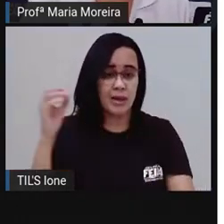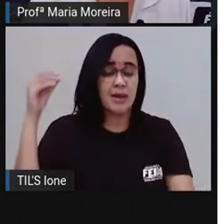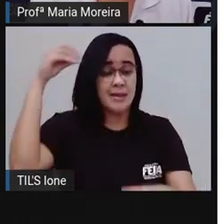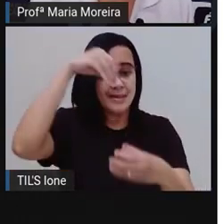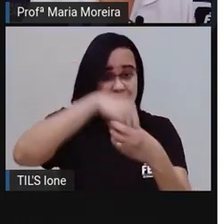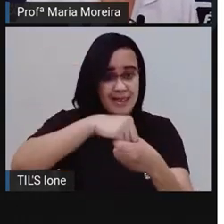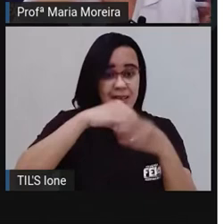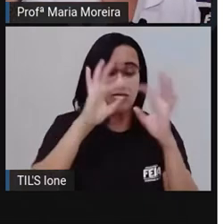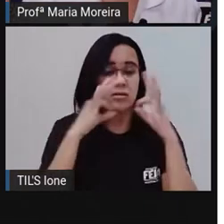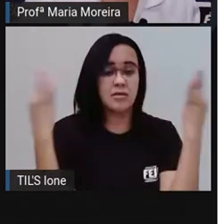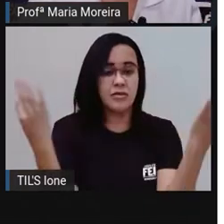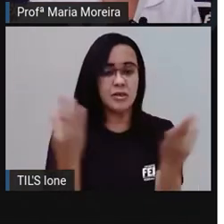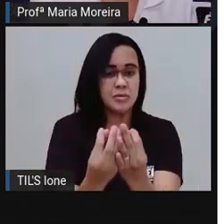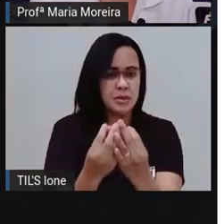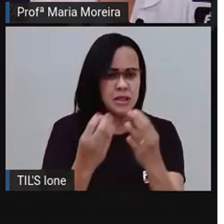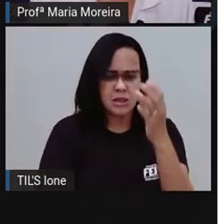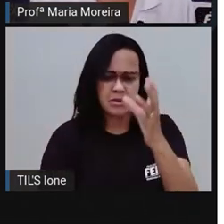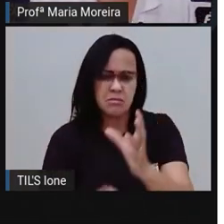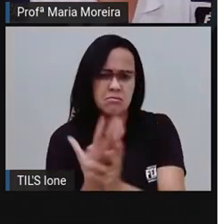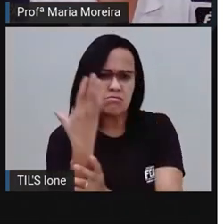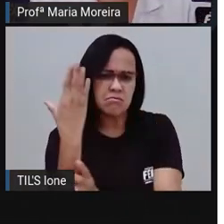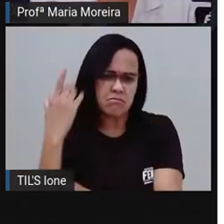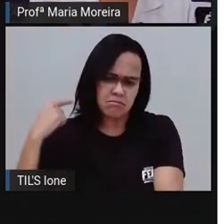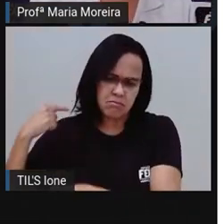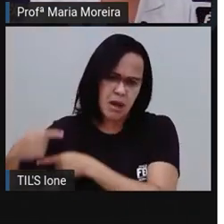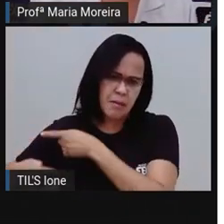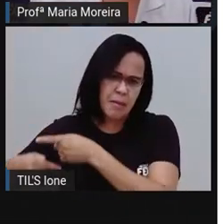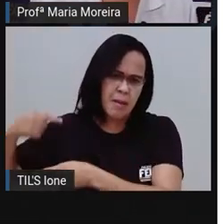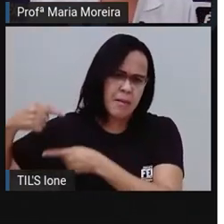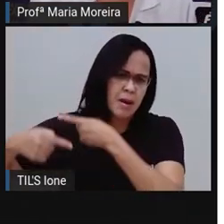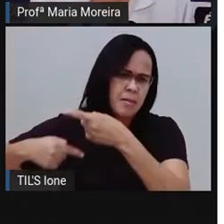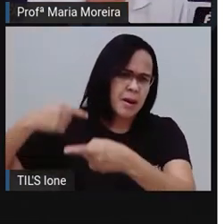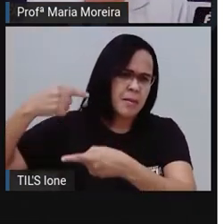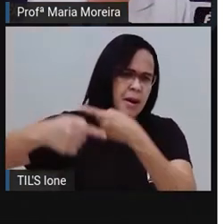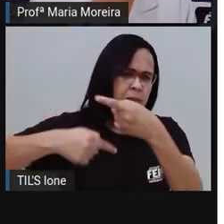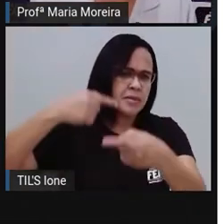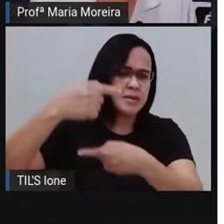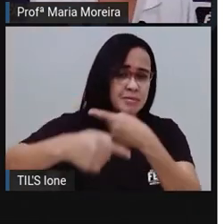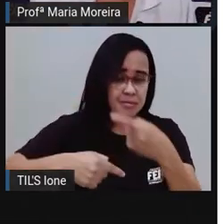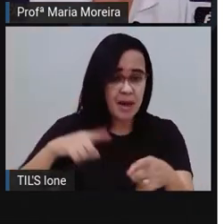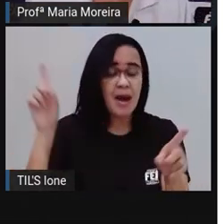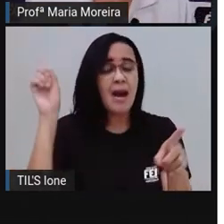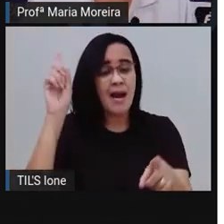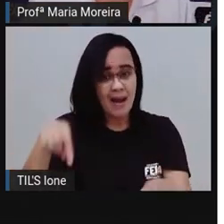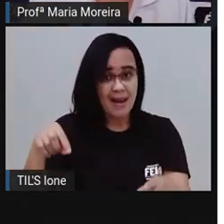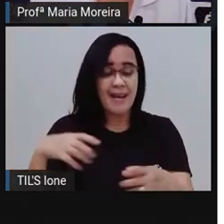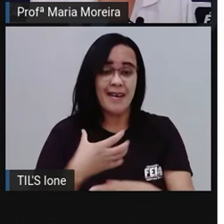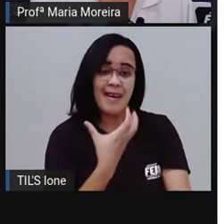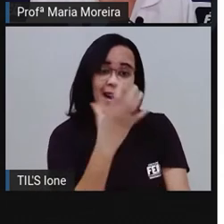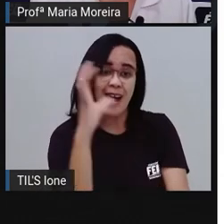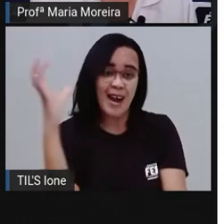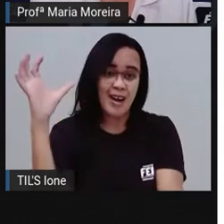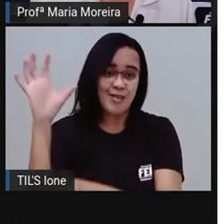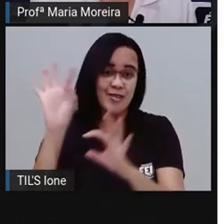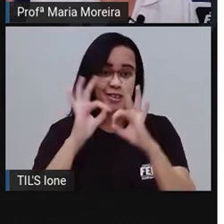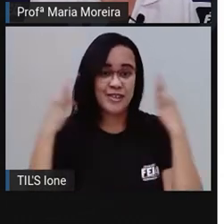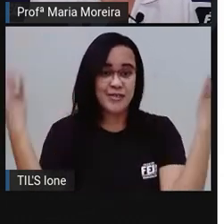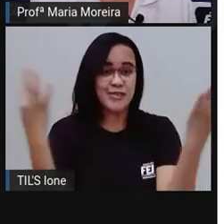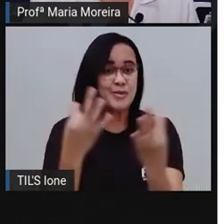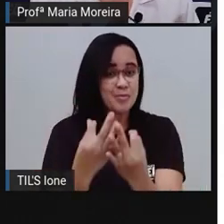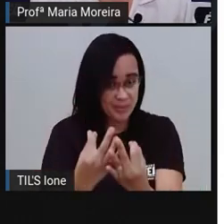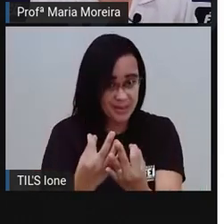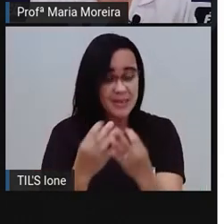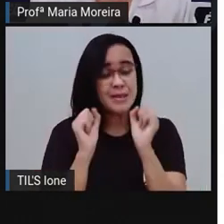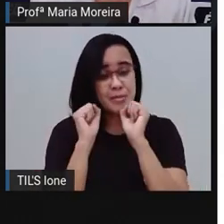família, né? Nossa origem, de onde viemos. Isso aí, gente, é chamada de árvore genealógica. Vocês podem pesquisar aí várias